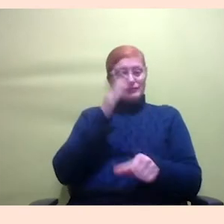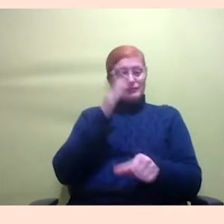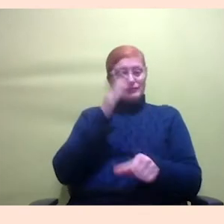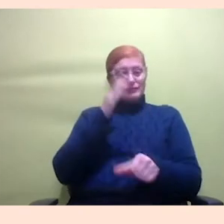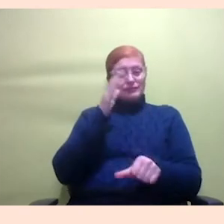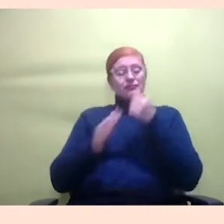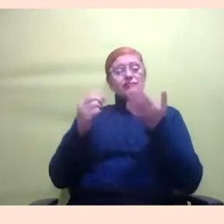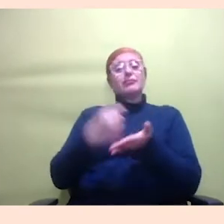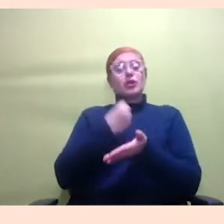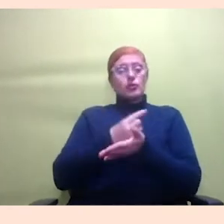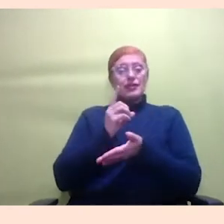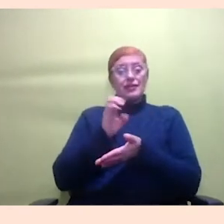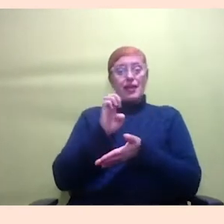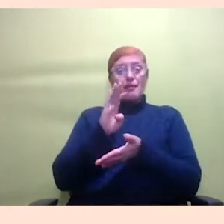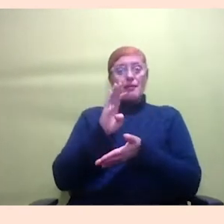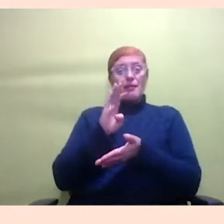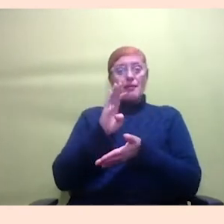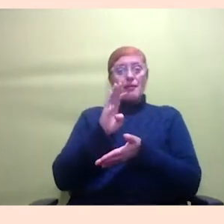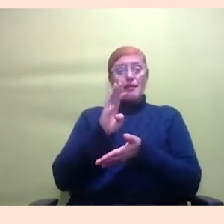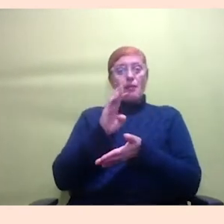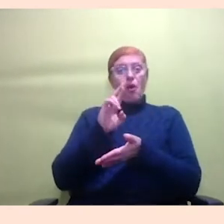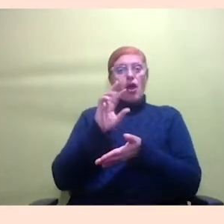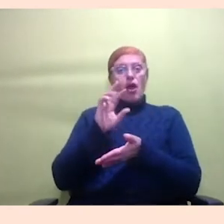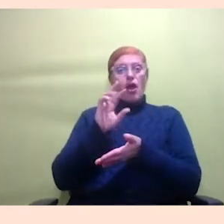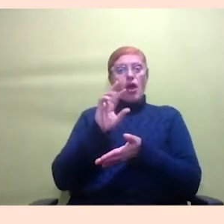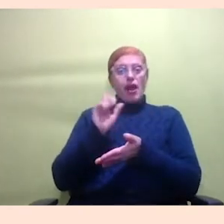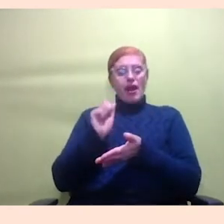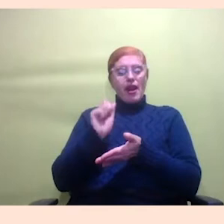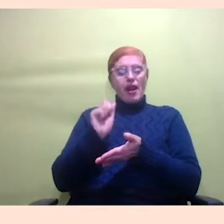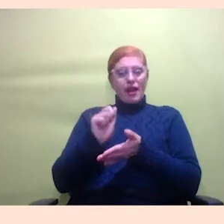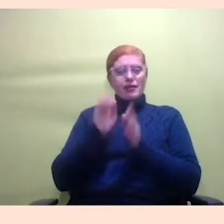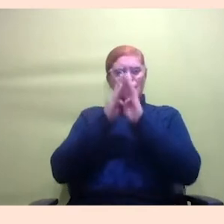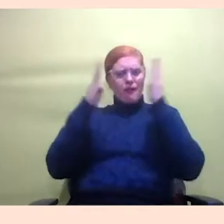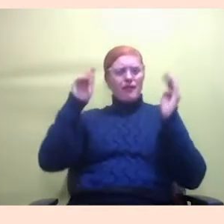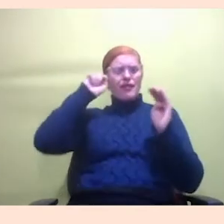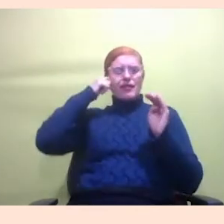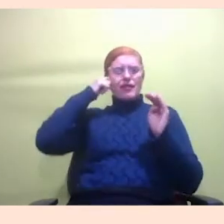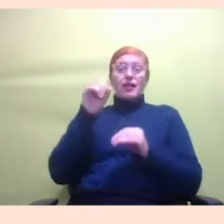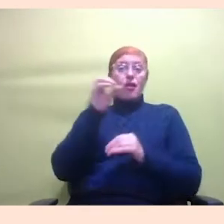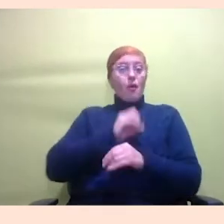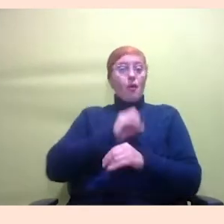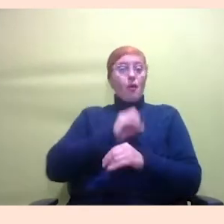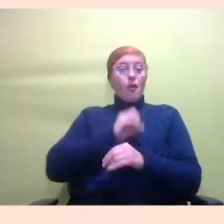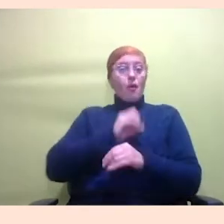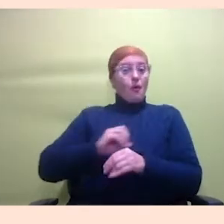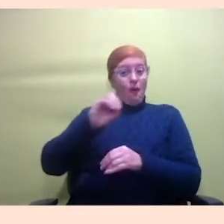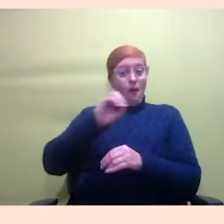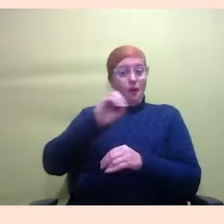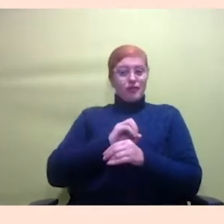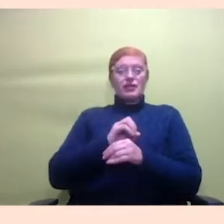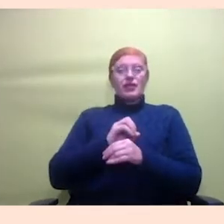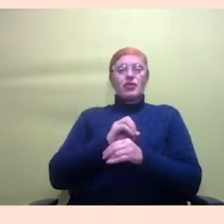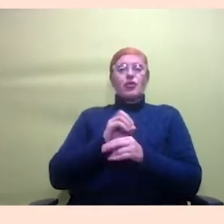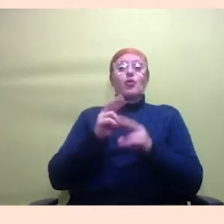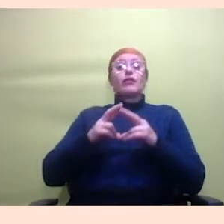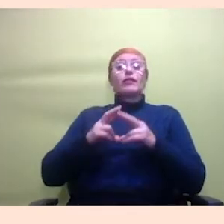a ideia de Bíblia Preta é massa aí ela pergunta o drive de vocês já sofreu algum ataque funciona tudo